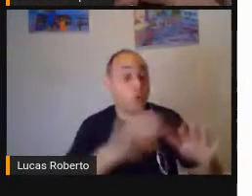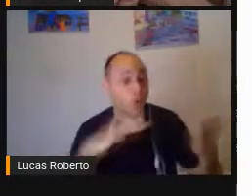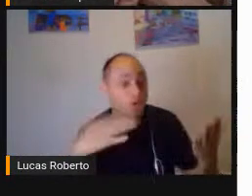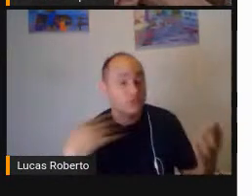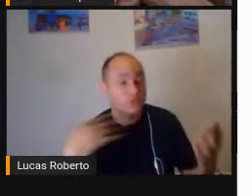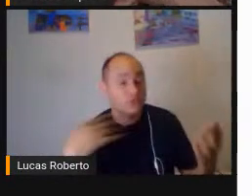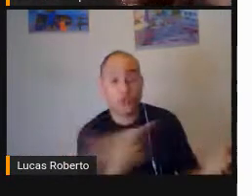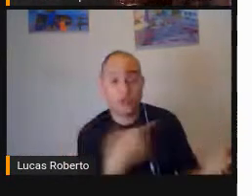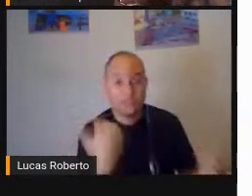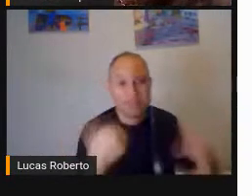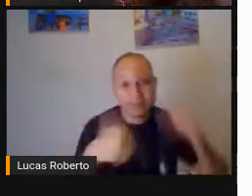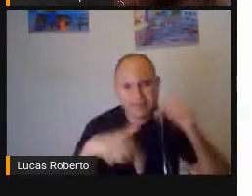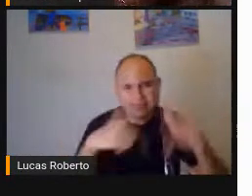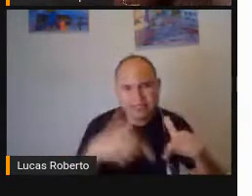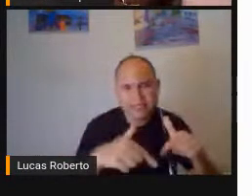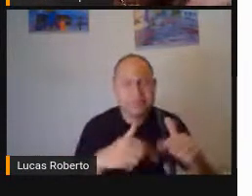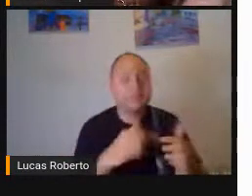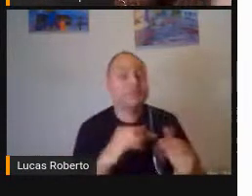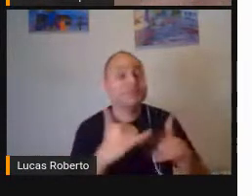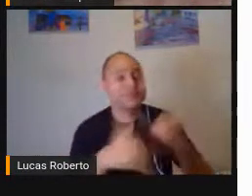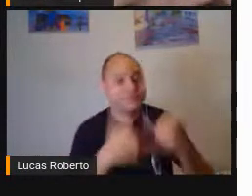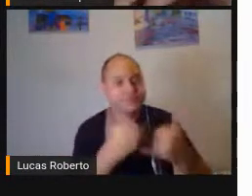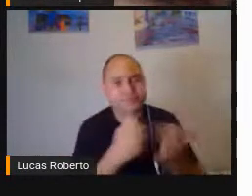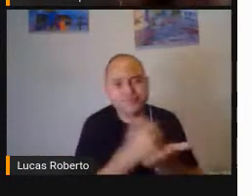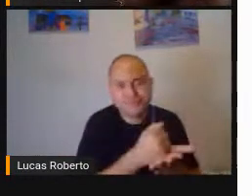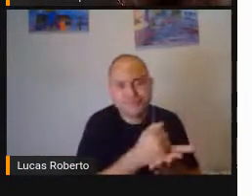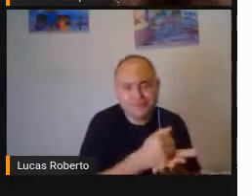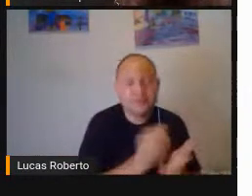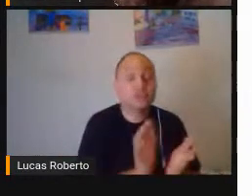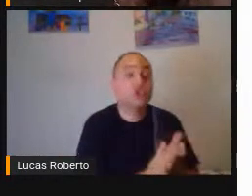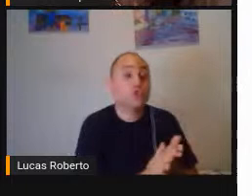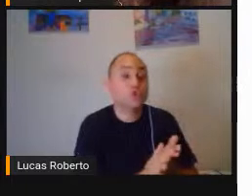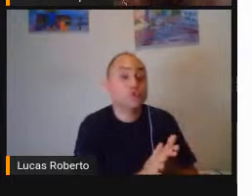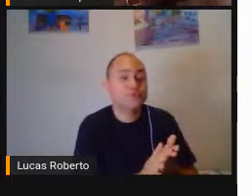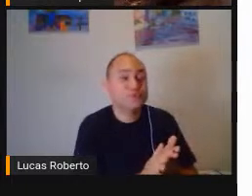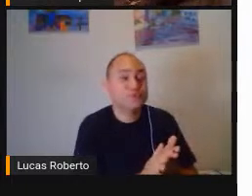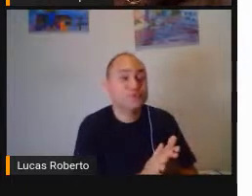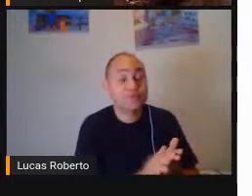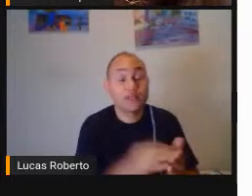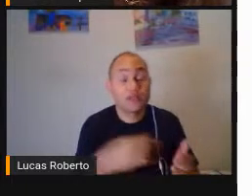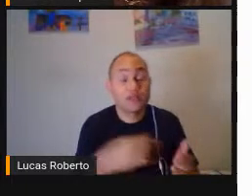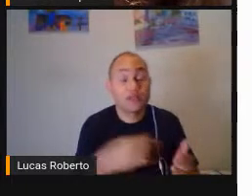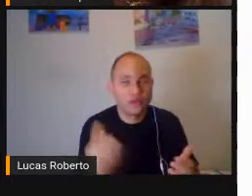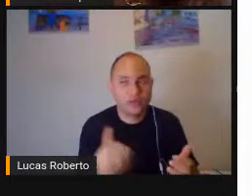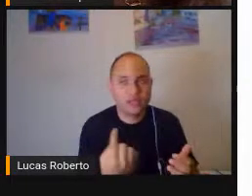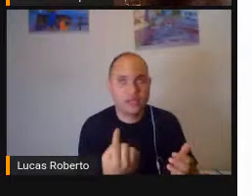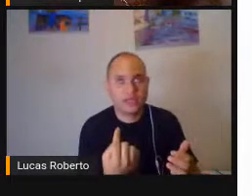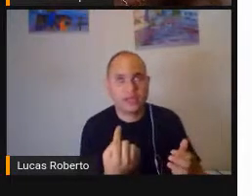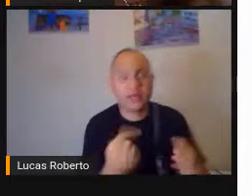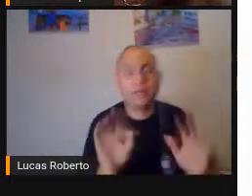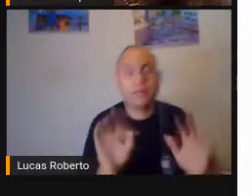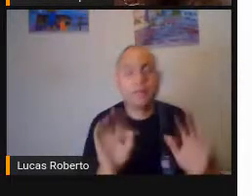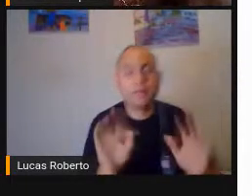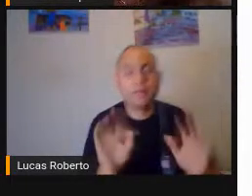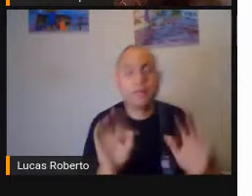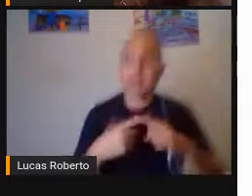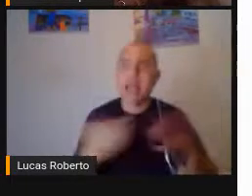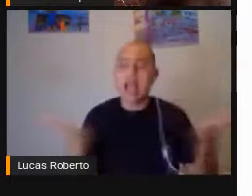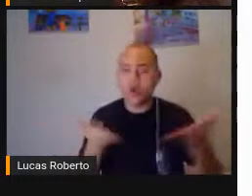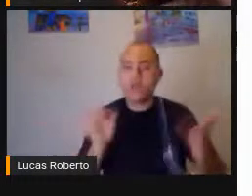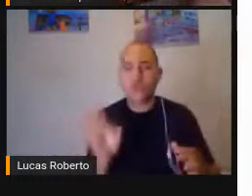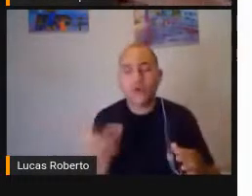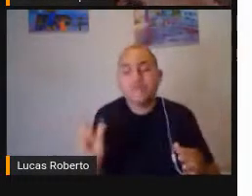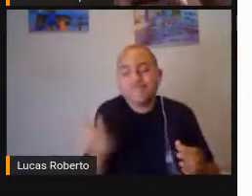formativos Que foca Né pessoal Aqui a gente Só tá trazendo Um pouquinho Da gamificação Nesse